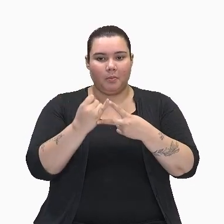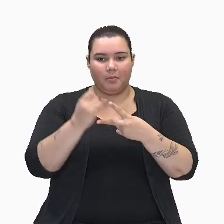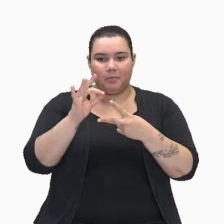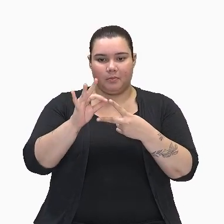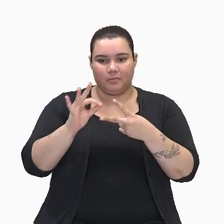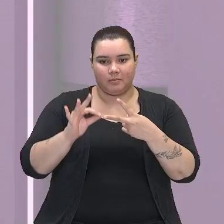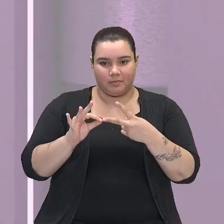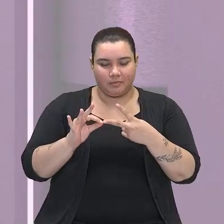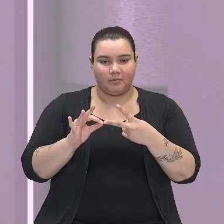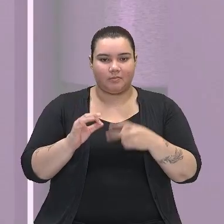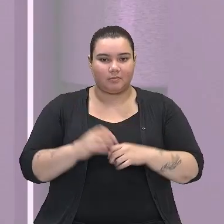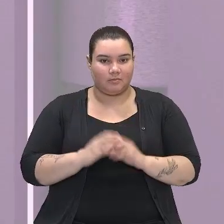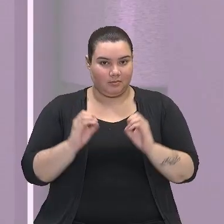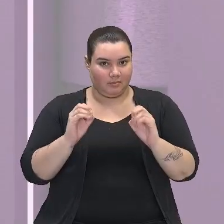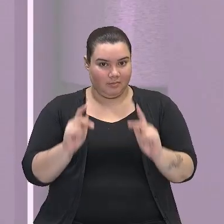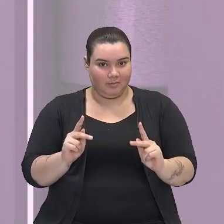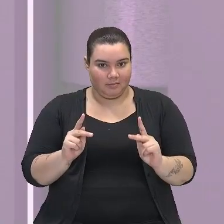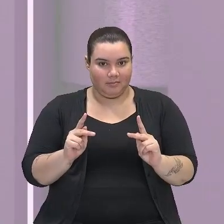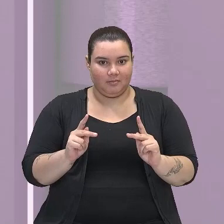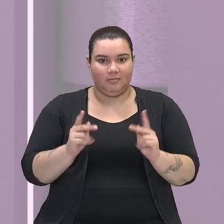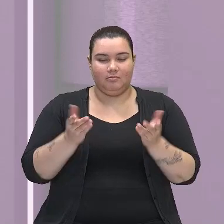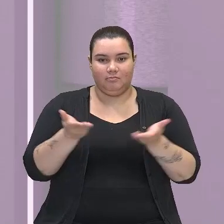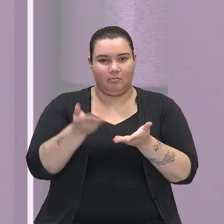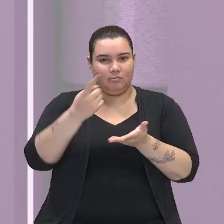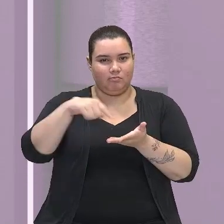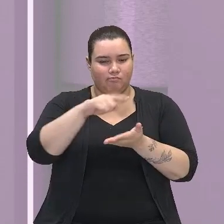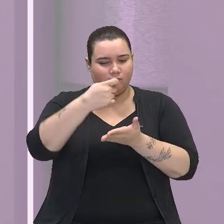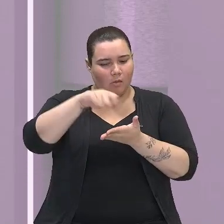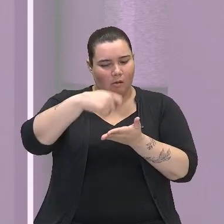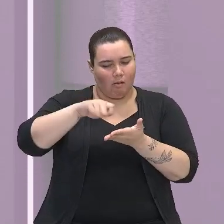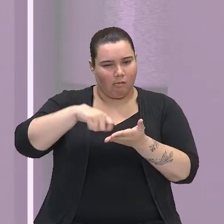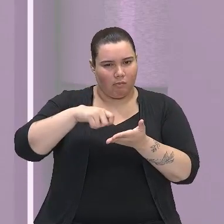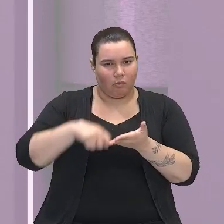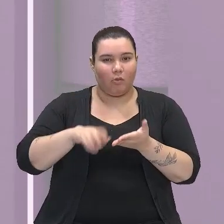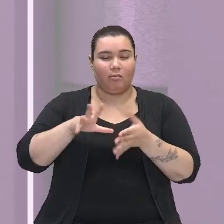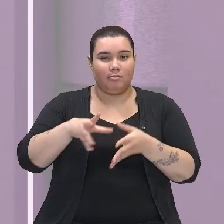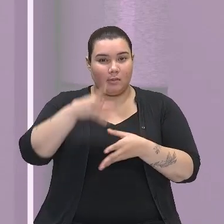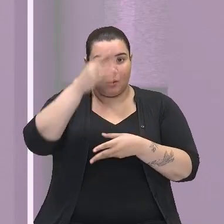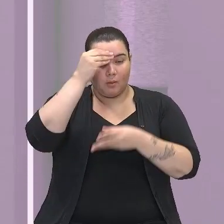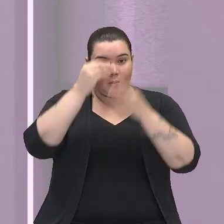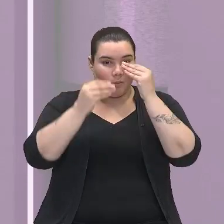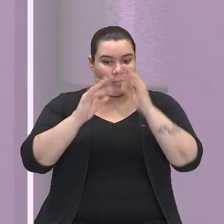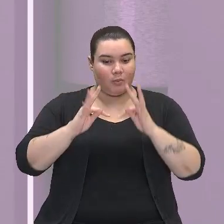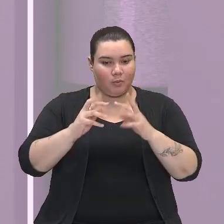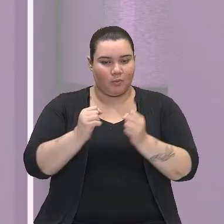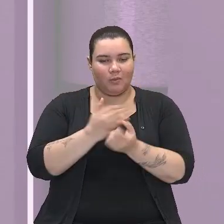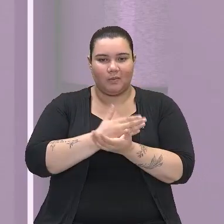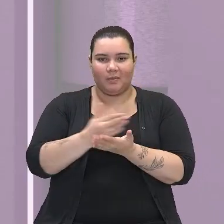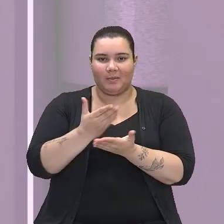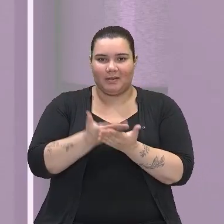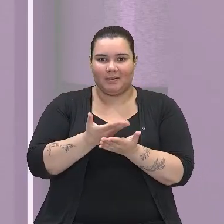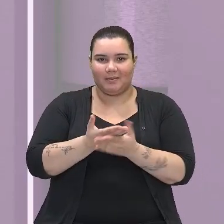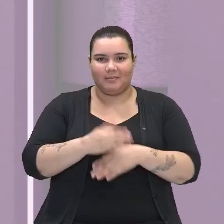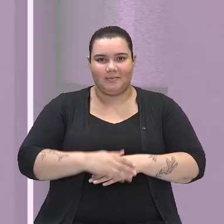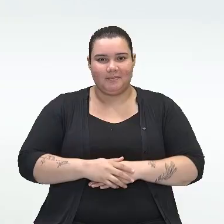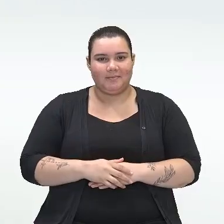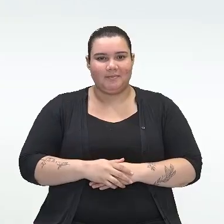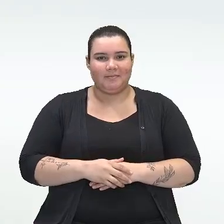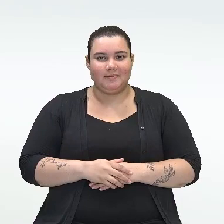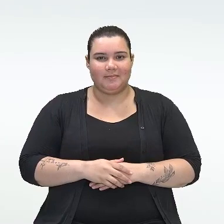Polinômios. Então, anote tudo na nossa aula para não perder nenhum detalhe e vamos à nossa aula.